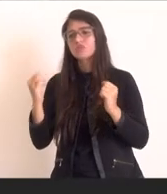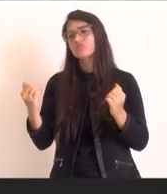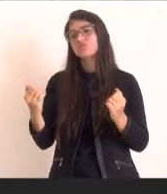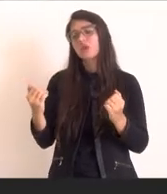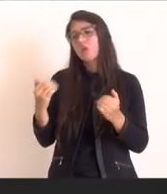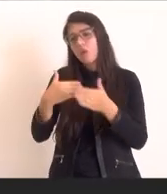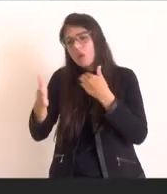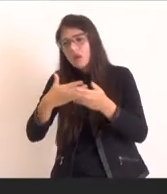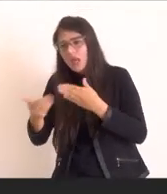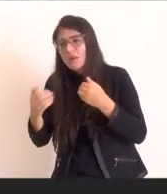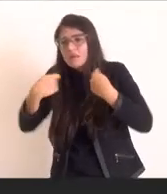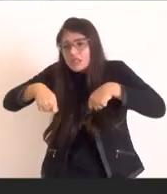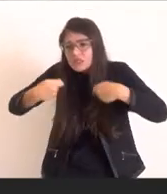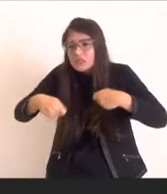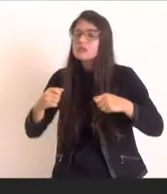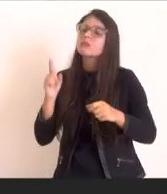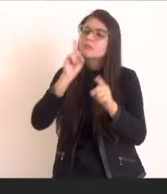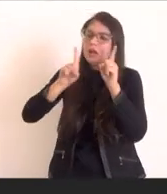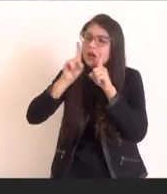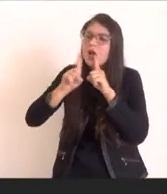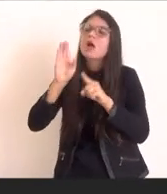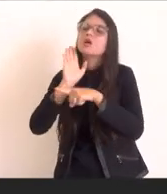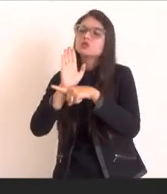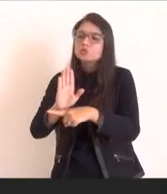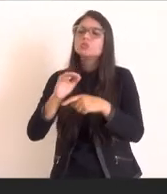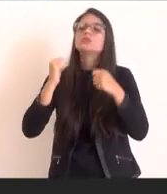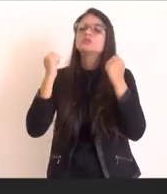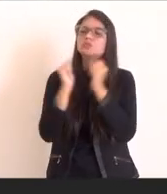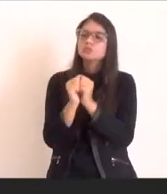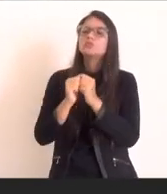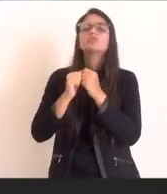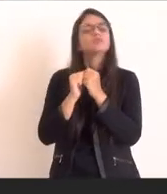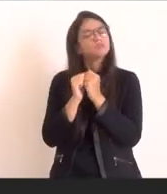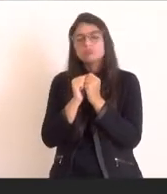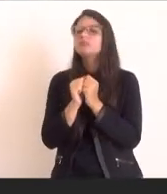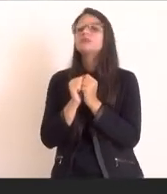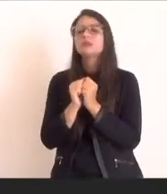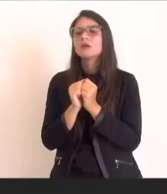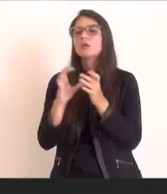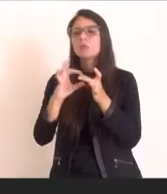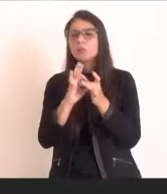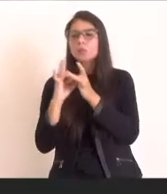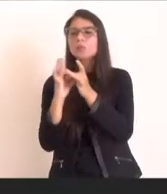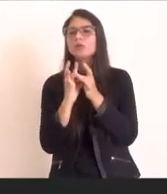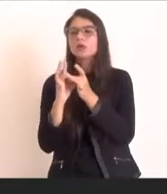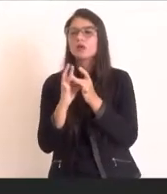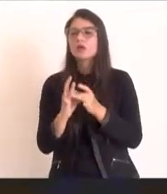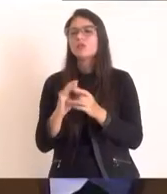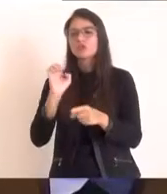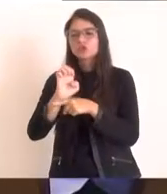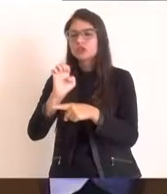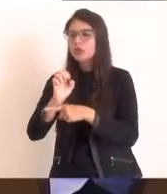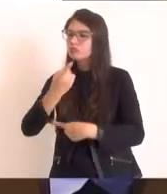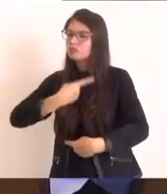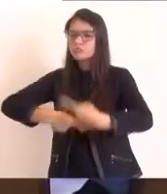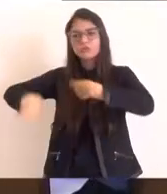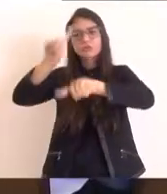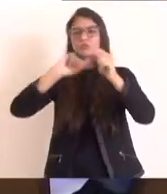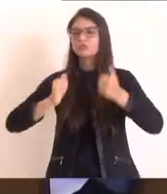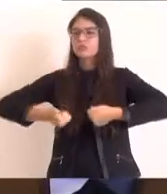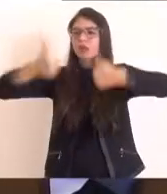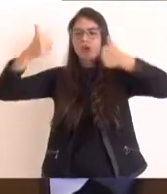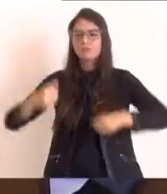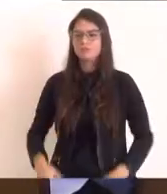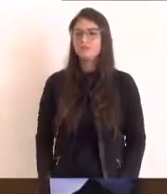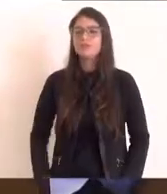Maricá estar junto dessa grande luta aí, dessa grande batalha para recuperar economicamente o Estado. Obrigado, Celso.